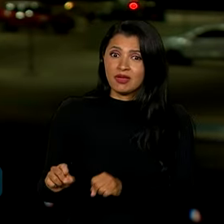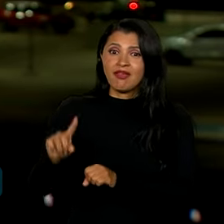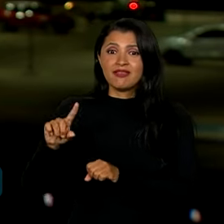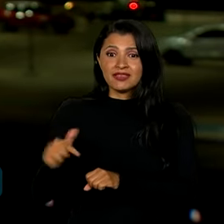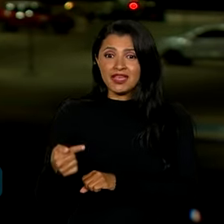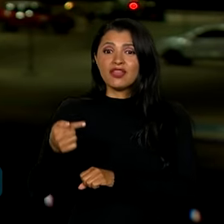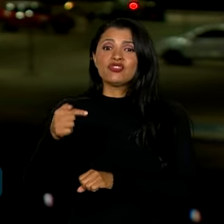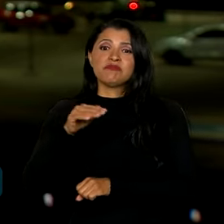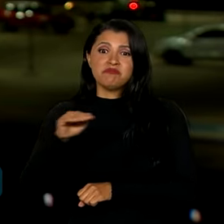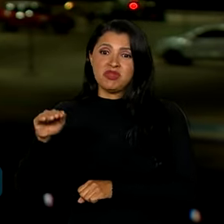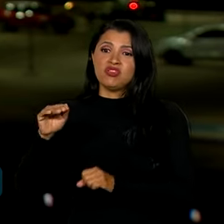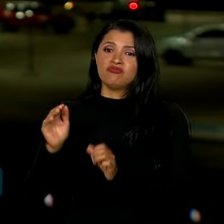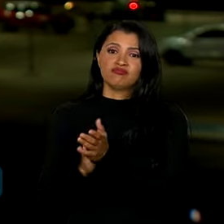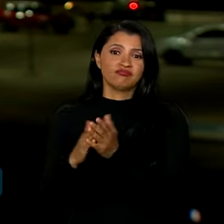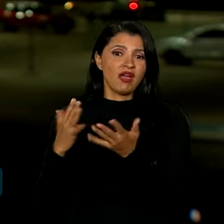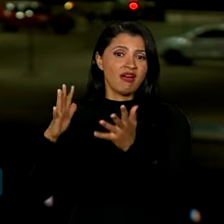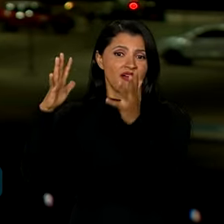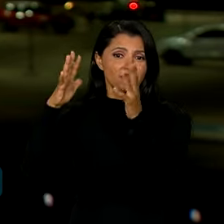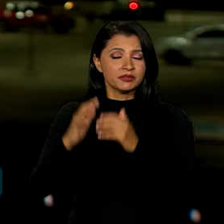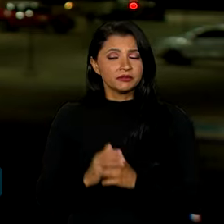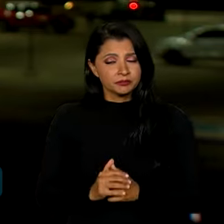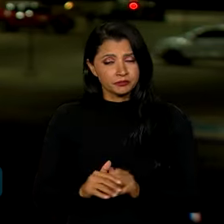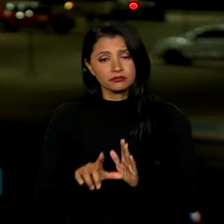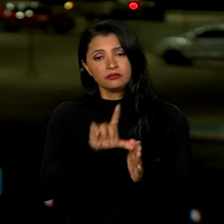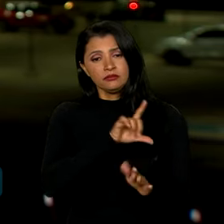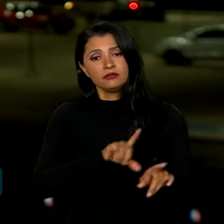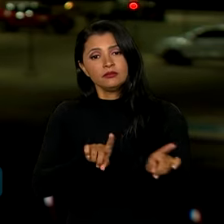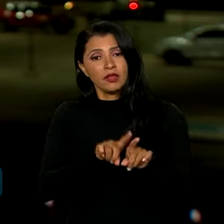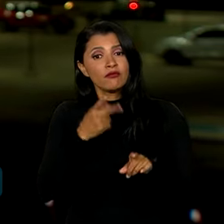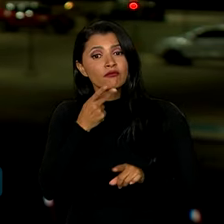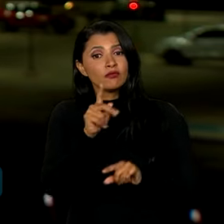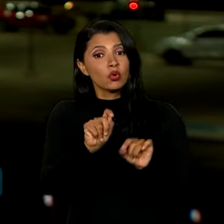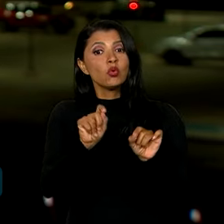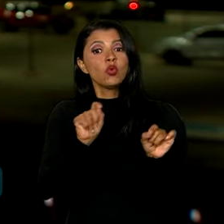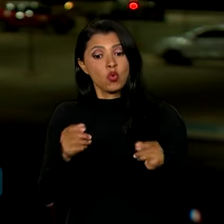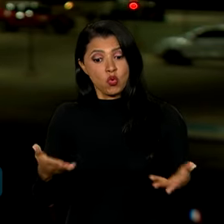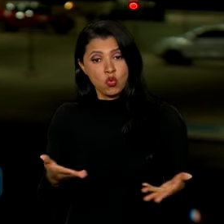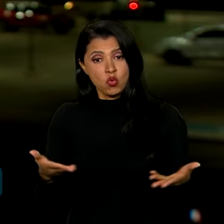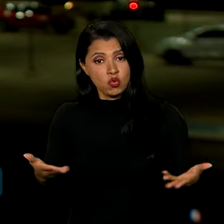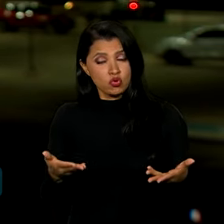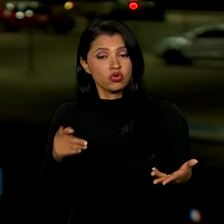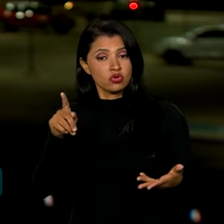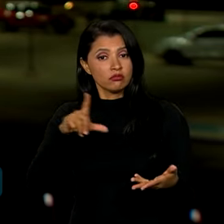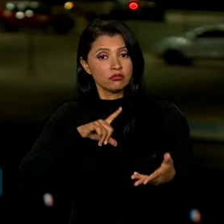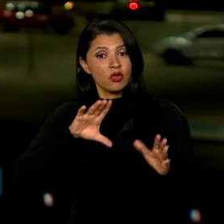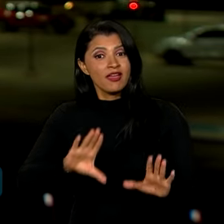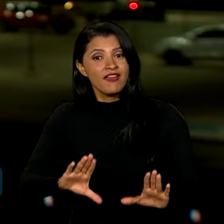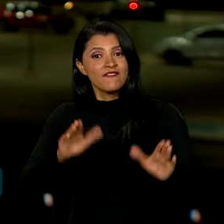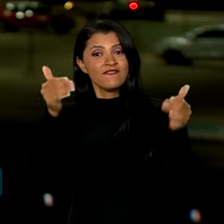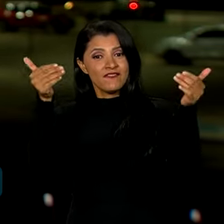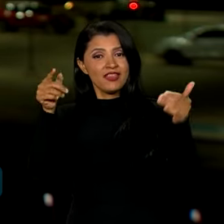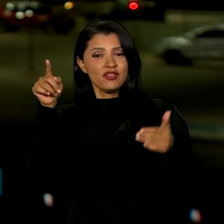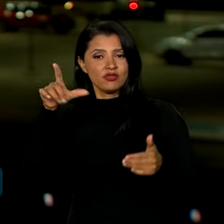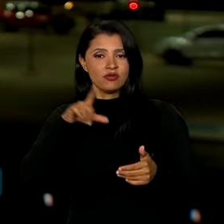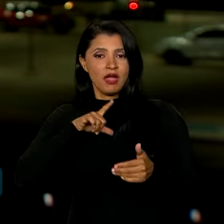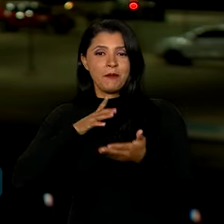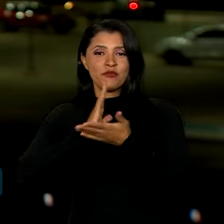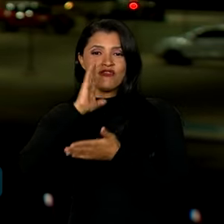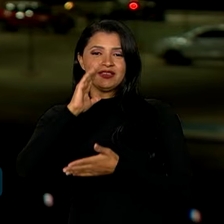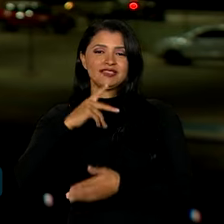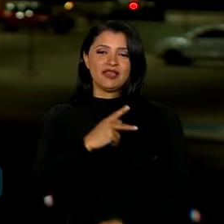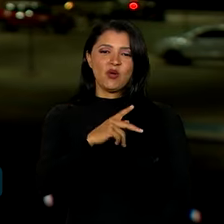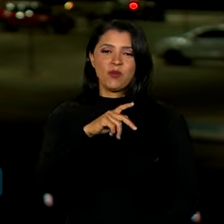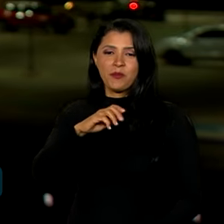,5, com louvor. O ministro, mais cedo, destacou hoje também em um evento que a aprovação da PEC